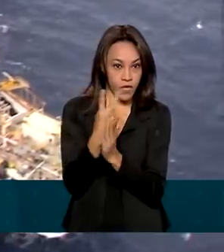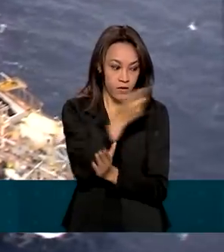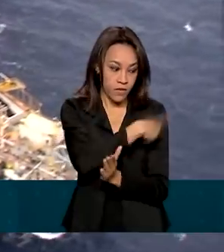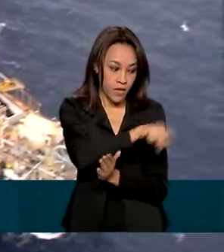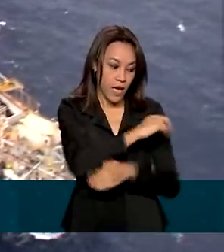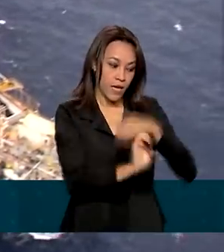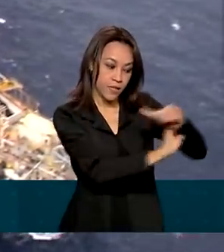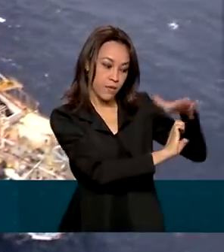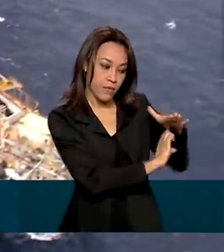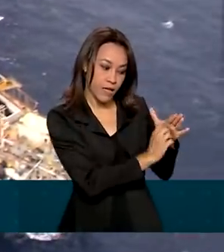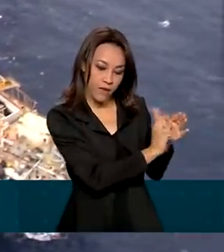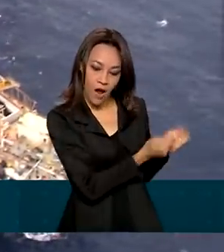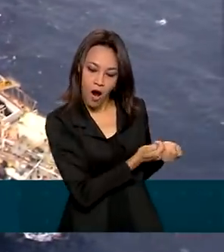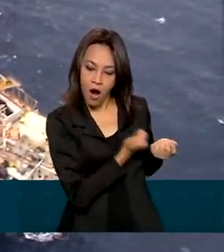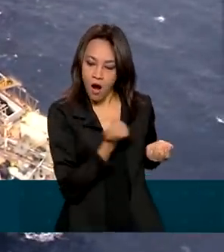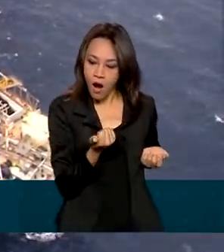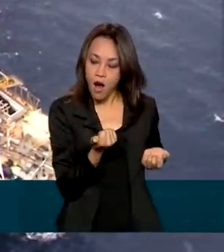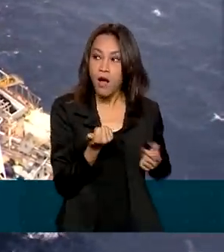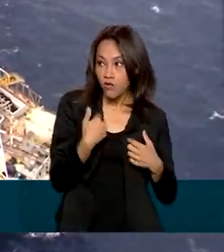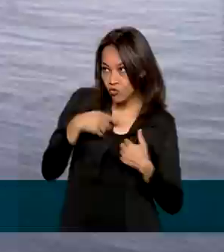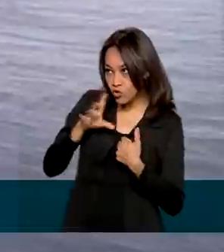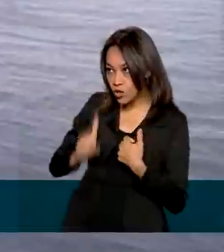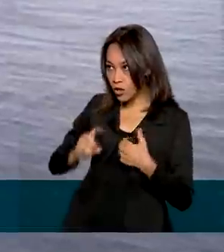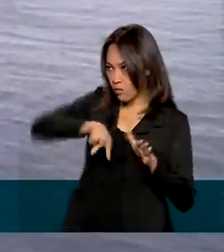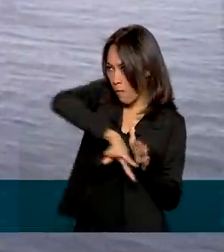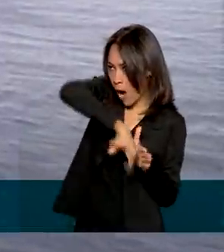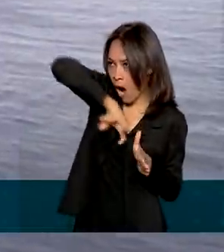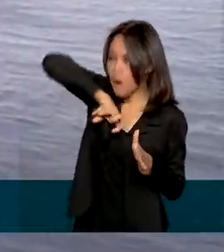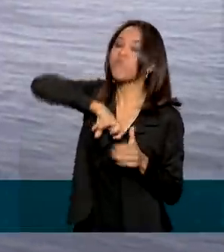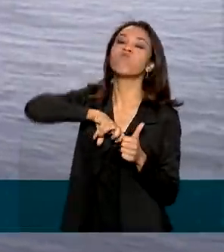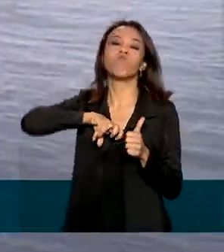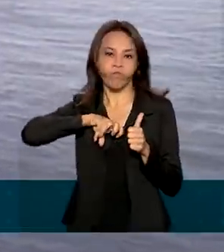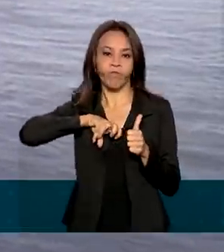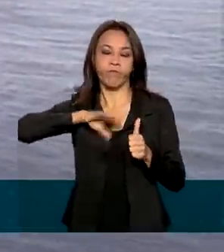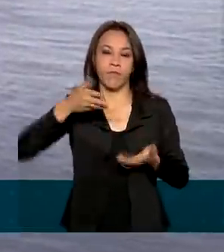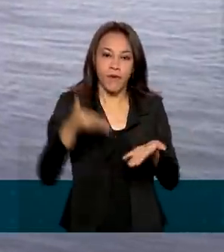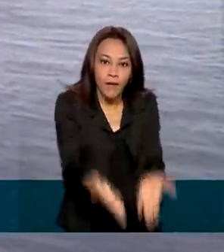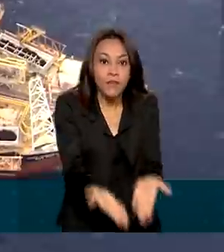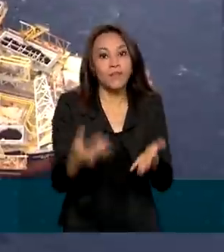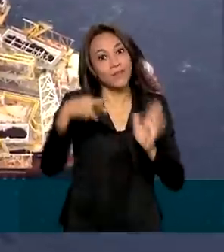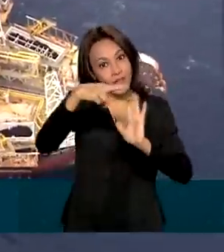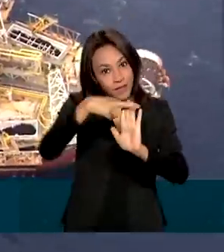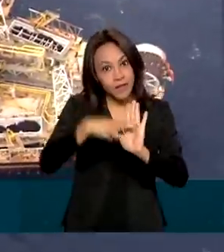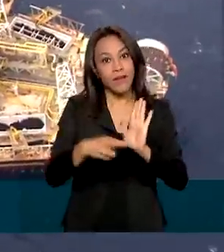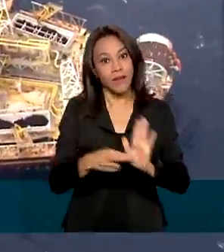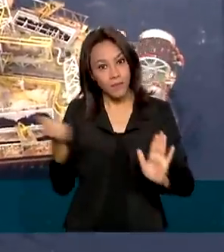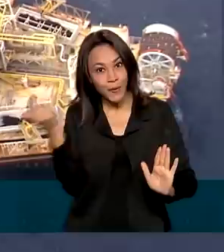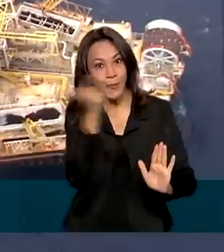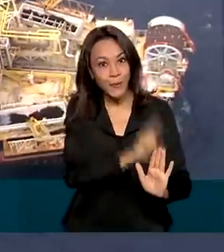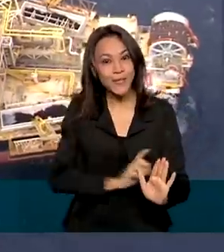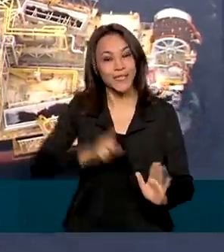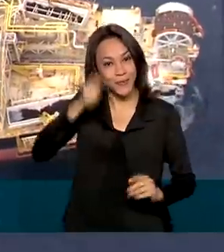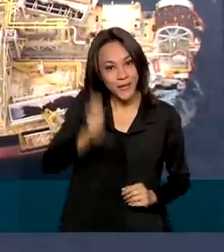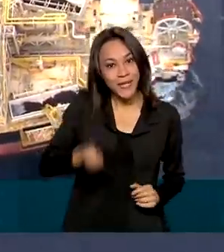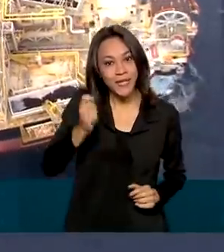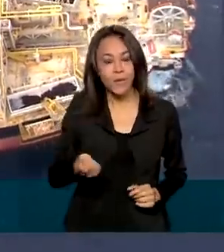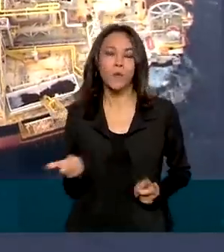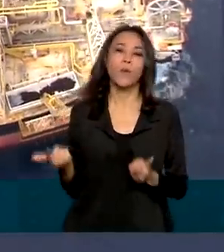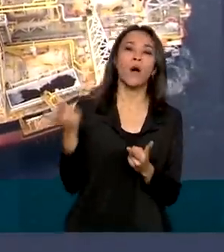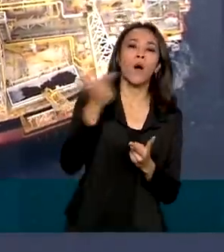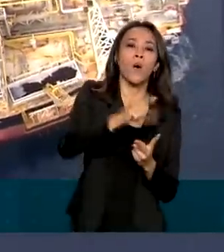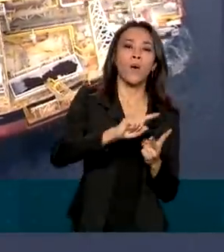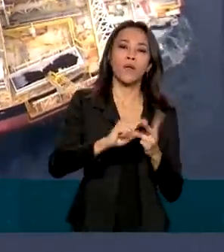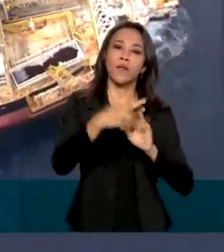para terem o direito de explorar as áreas. Este é um dos critérios para vencer o leilão. O outro